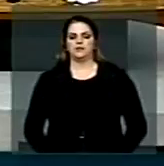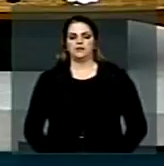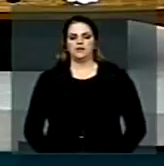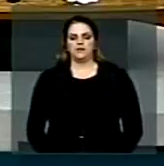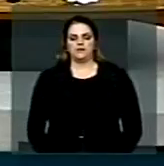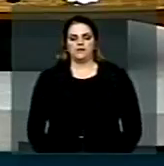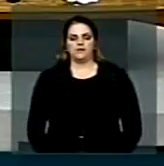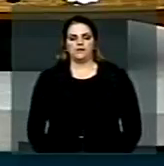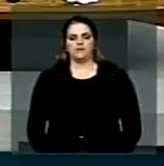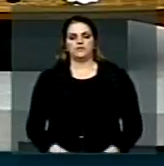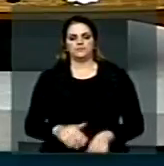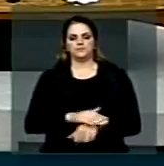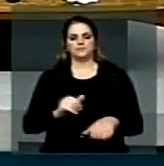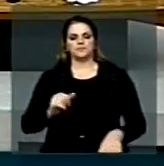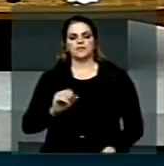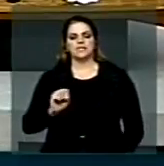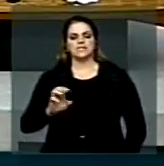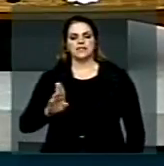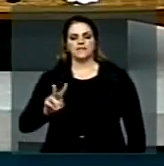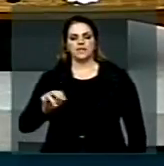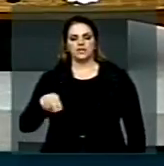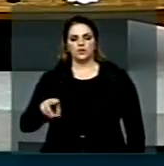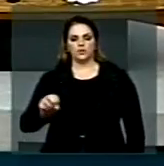A palavra do deputado Severino Ninho.